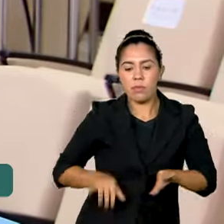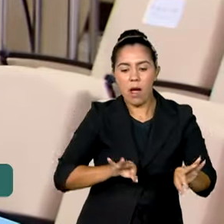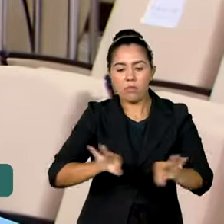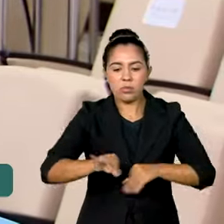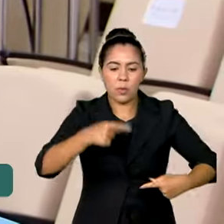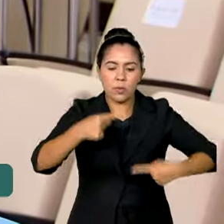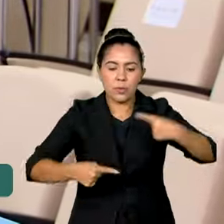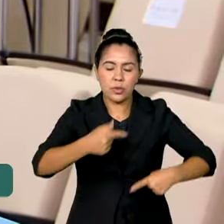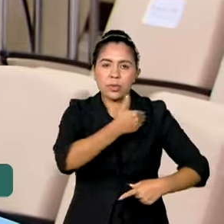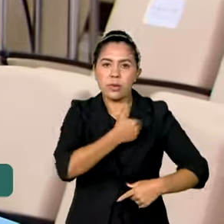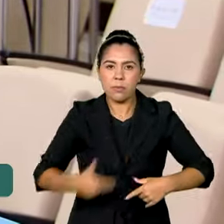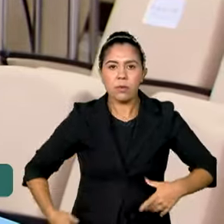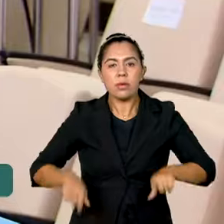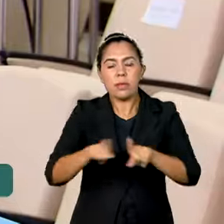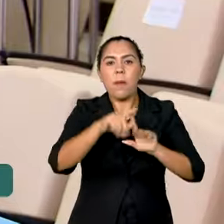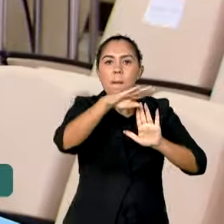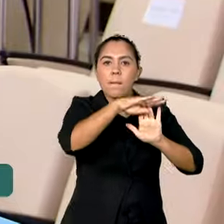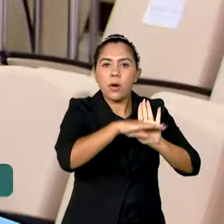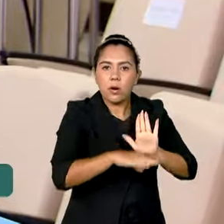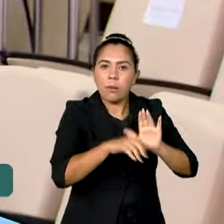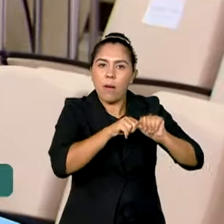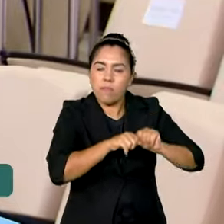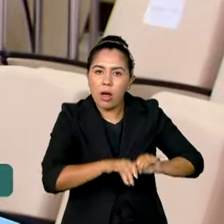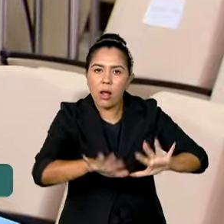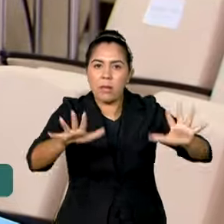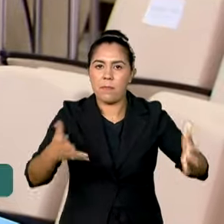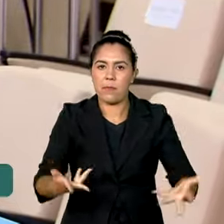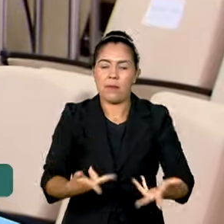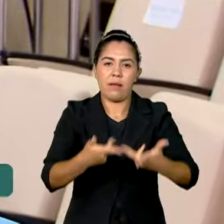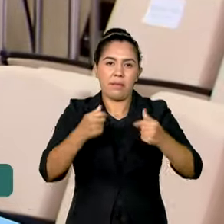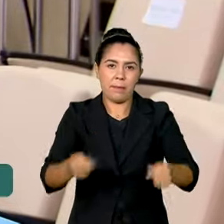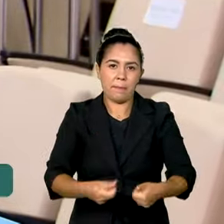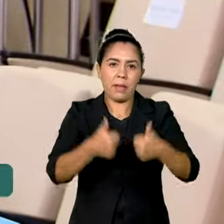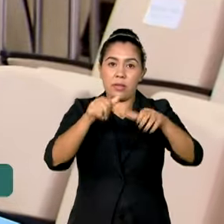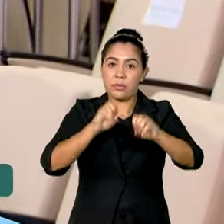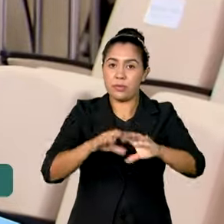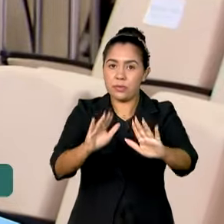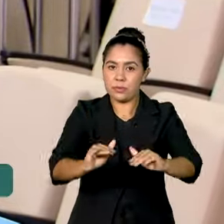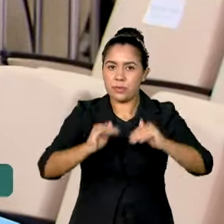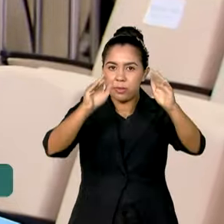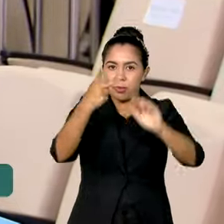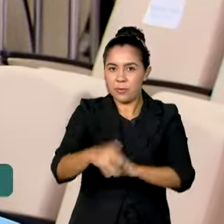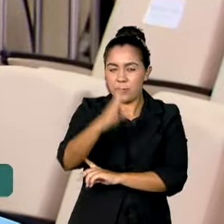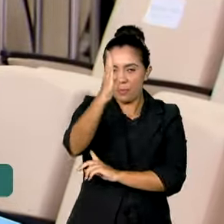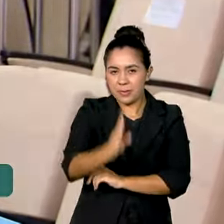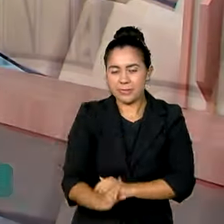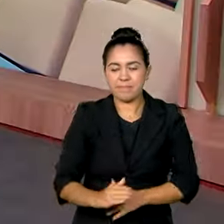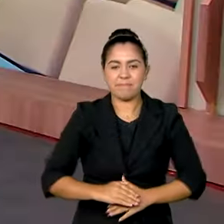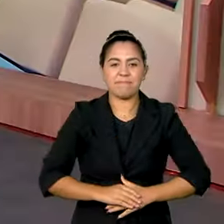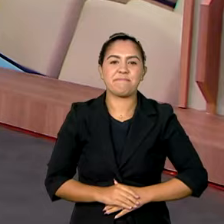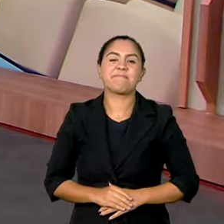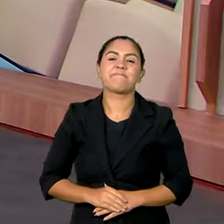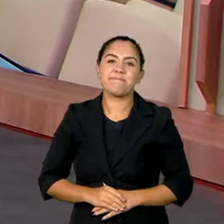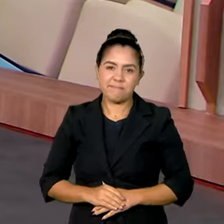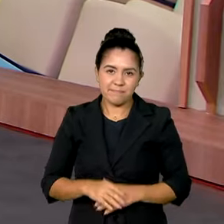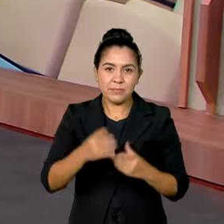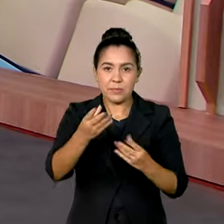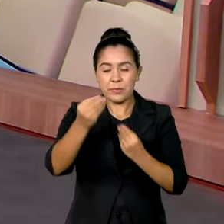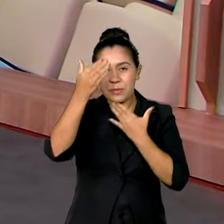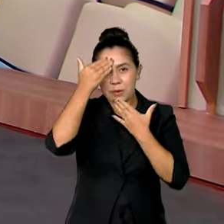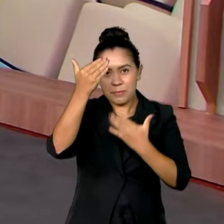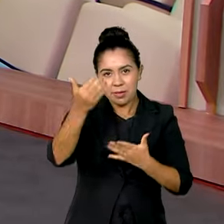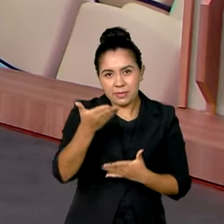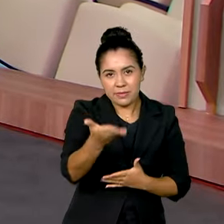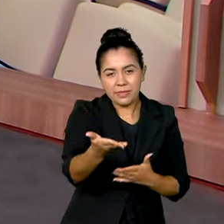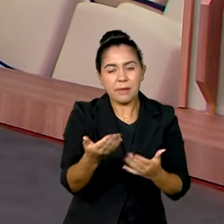e programas de expansão e de melhoria da qualidade da educação superior brasileira. Renata. Tá certo, Carolina. Muito obrigada